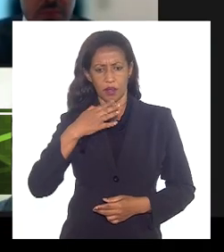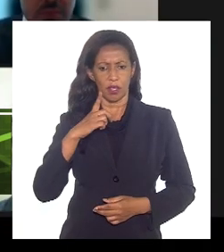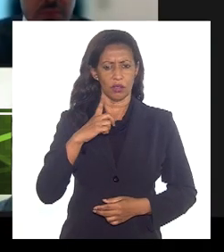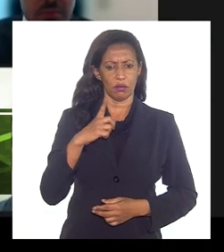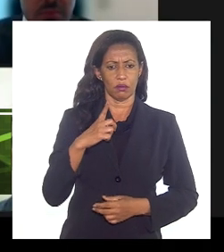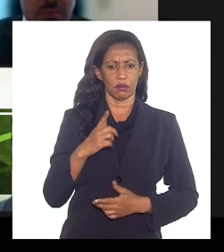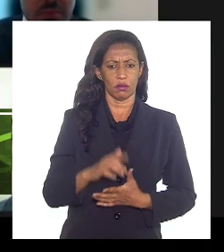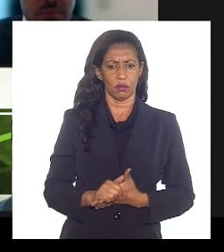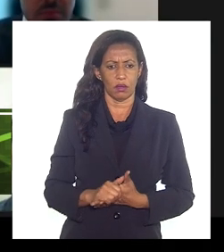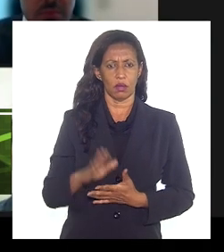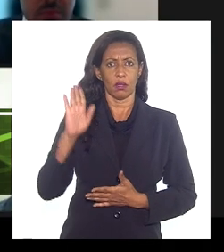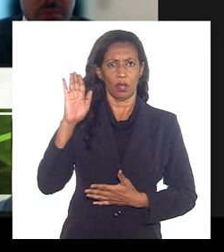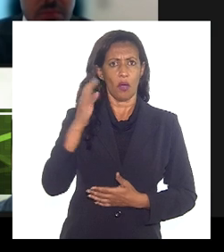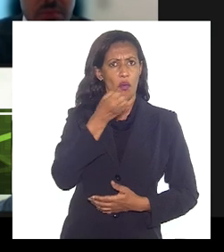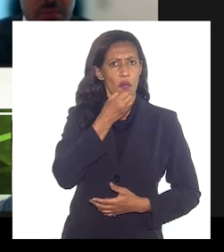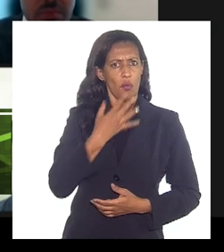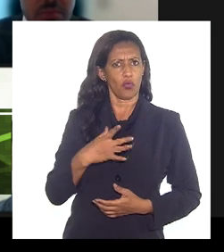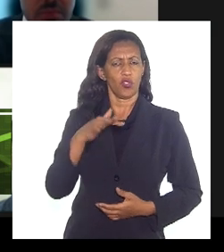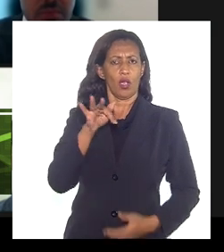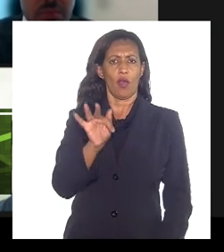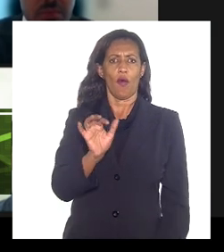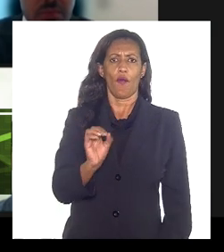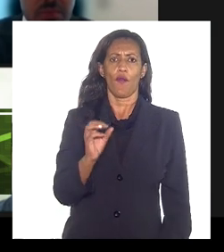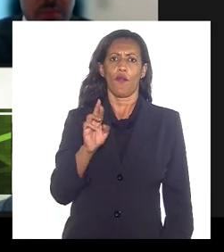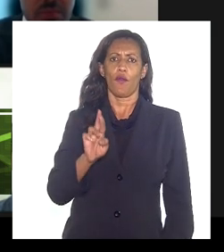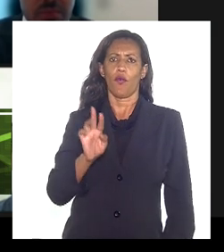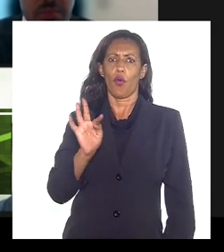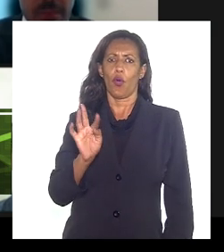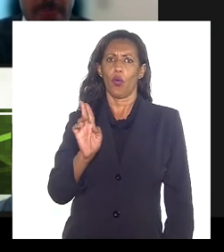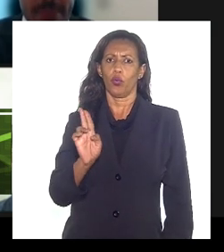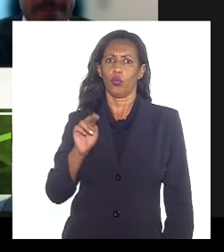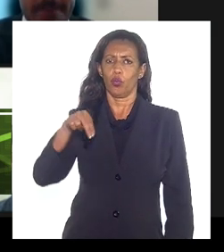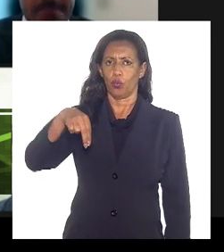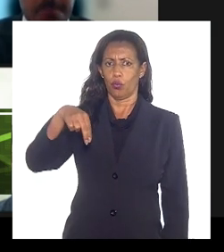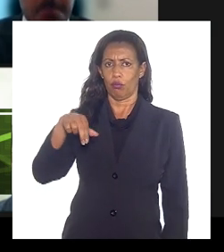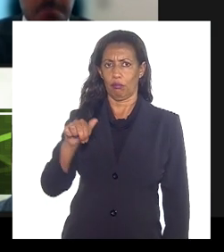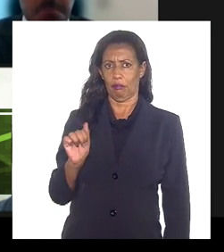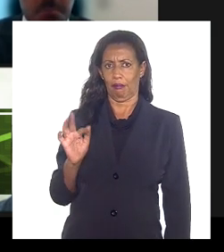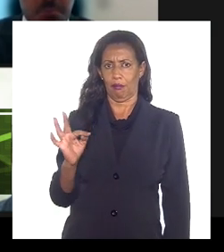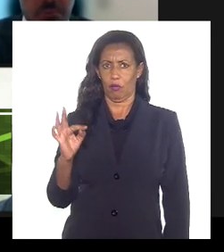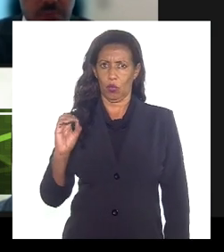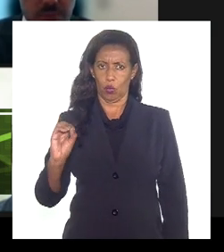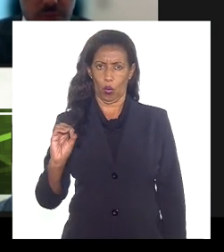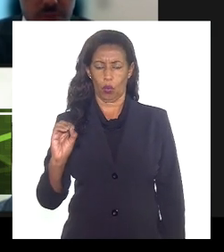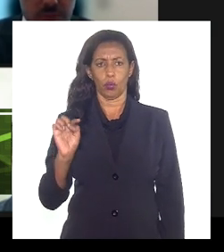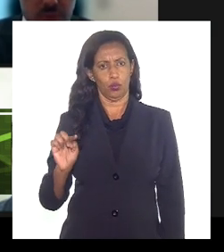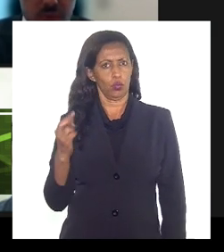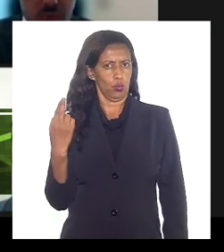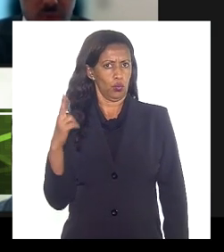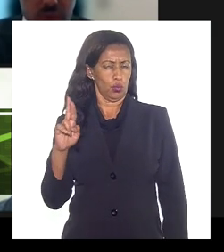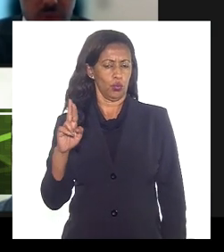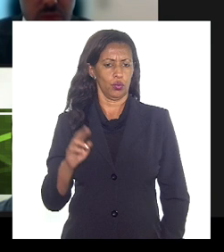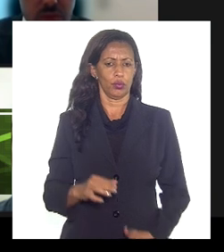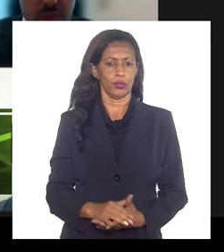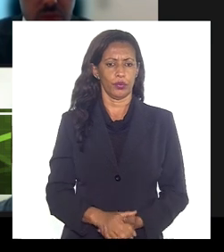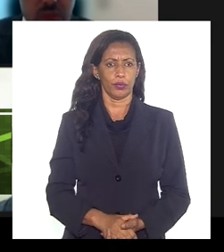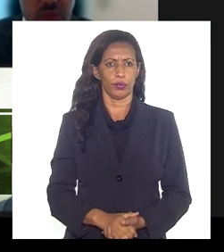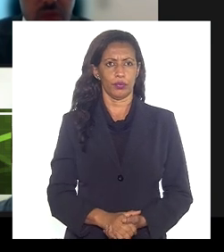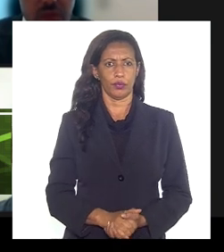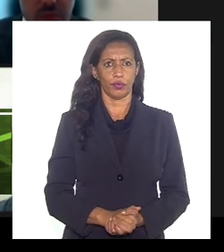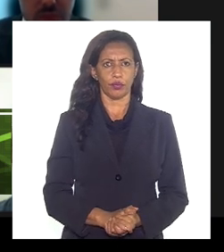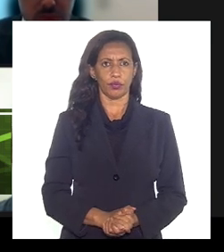Onde é, senhor deputado? Está aqui o Fortunato. Presente também o doutor Fortunato,